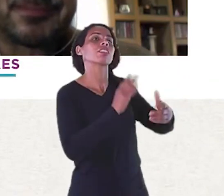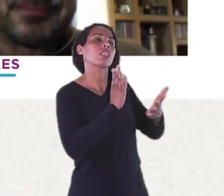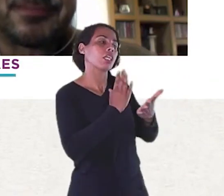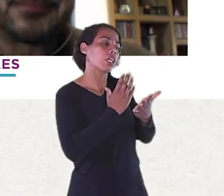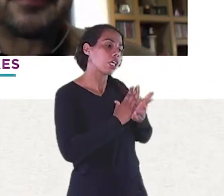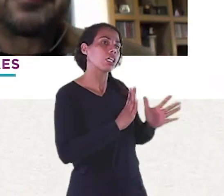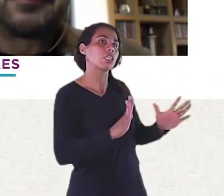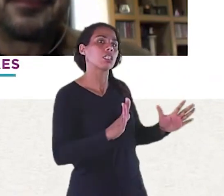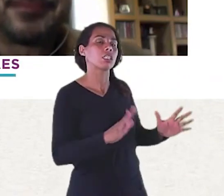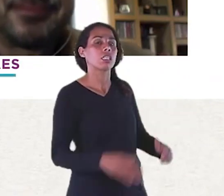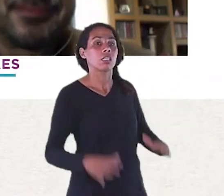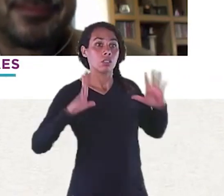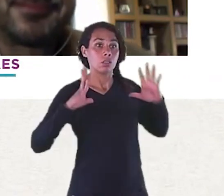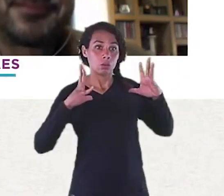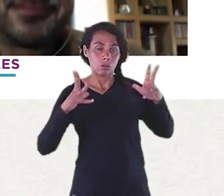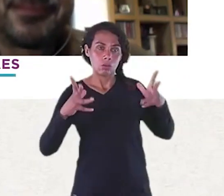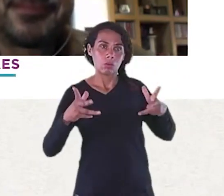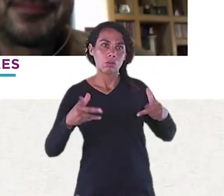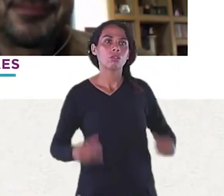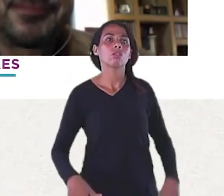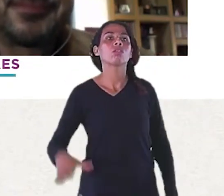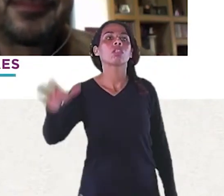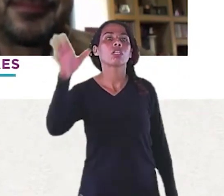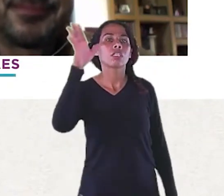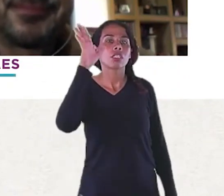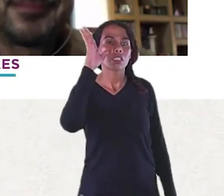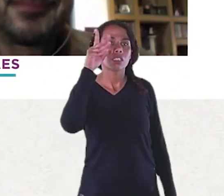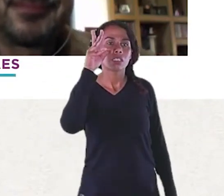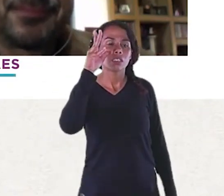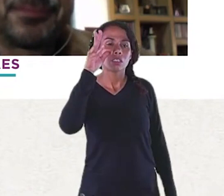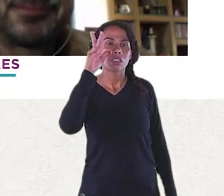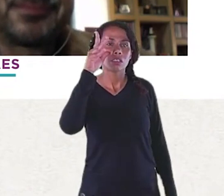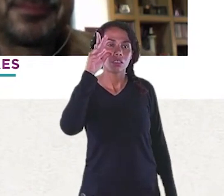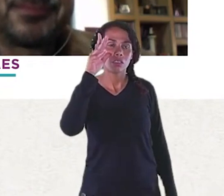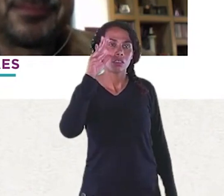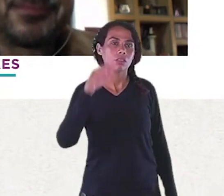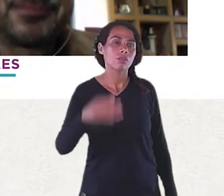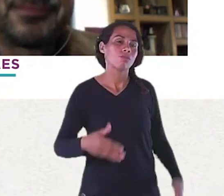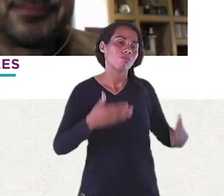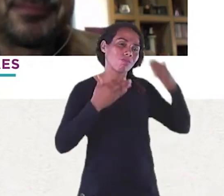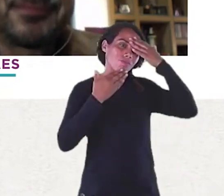pessoas Que nos estão Nos assistindo Que participaram Dizer